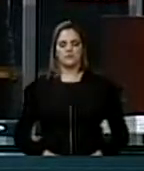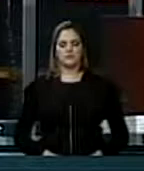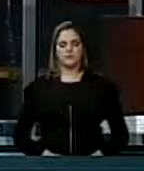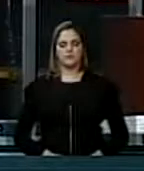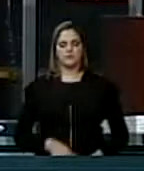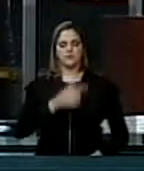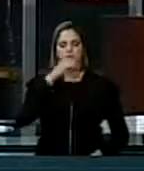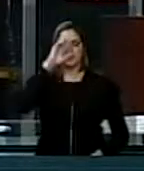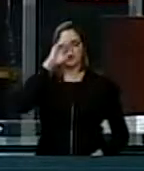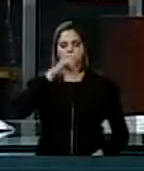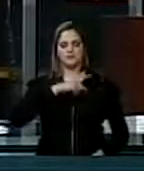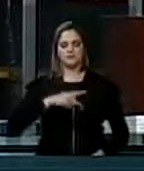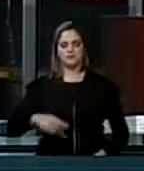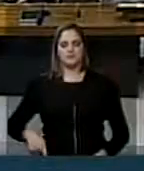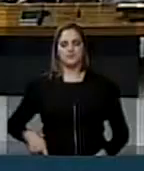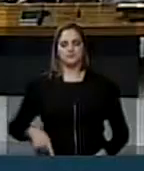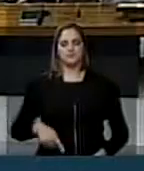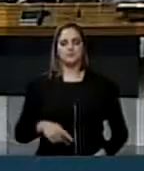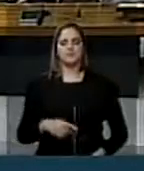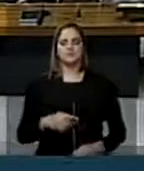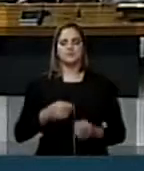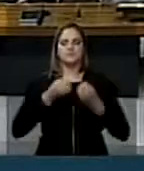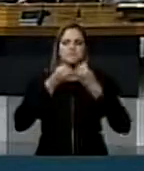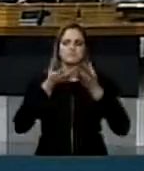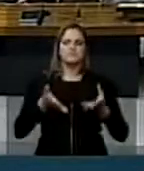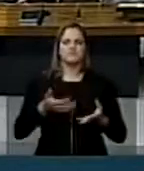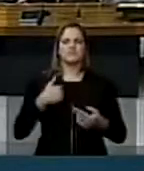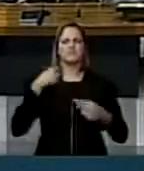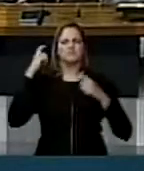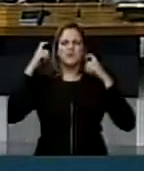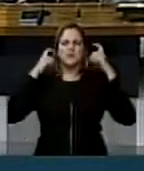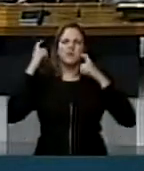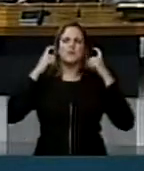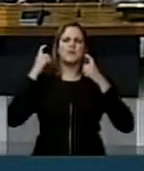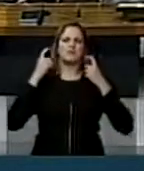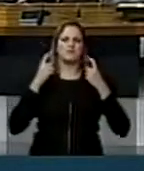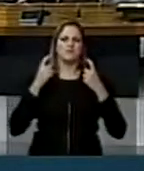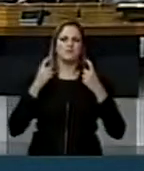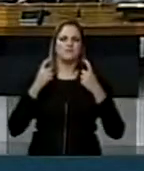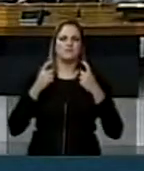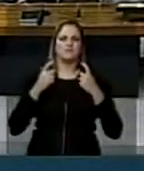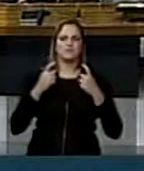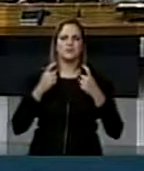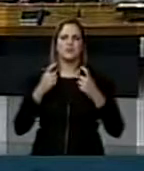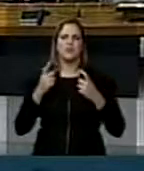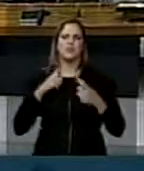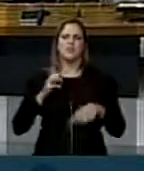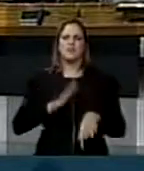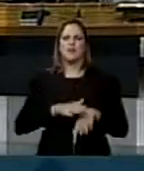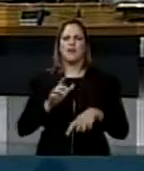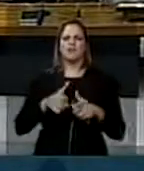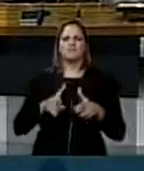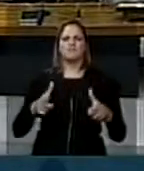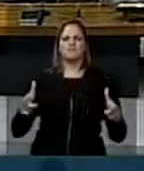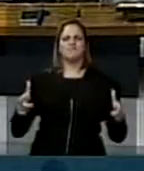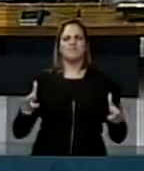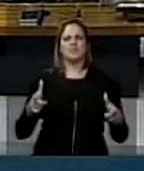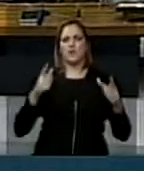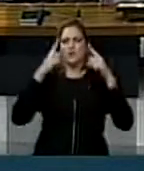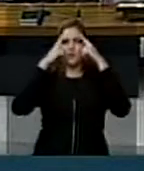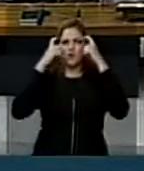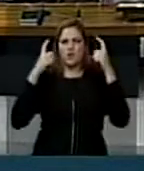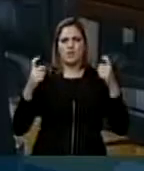Senhor presidente, eu quero aqui externar a minha preocupação com o aumento da violência no estado do Maranhão.